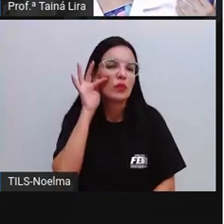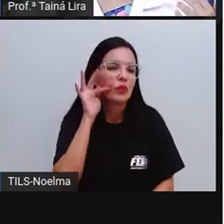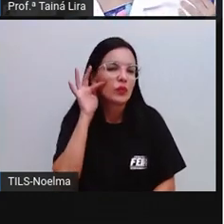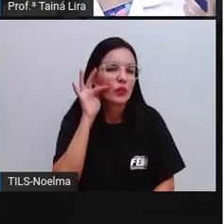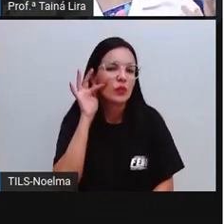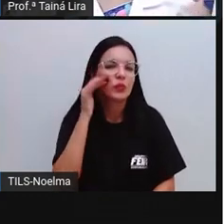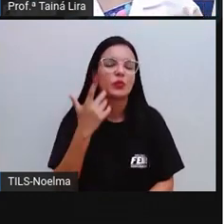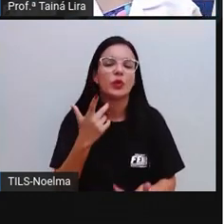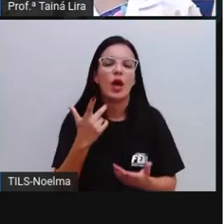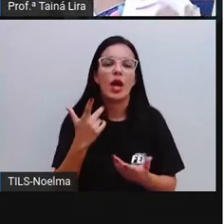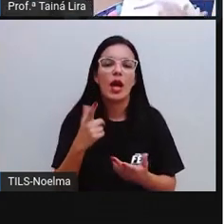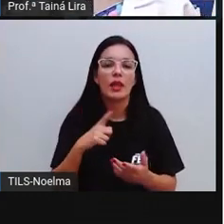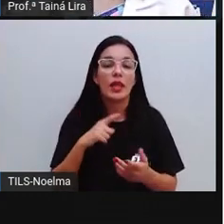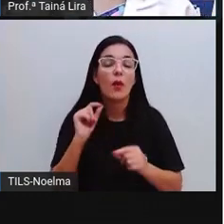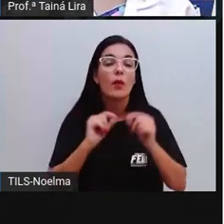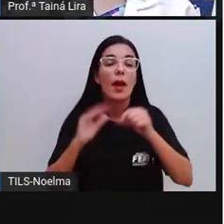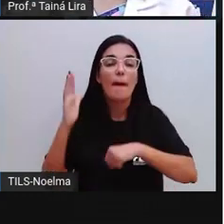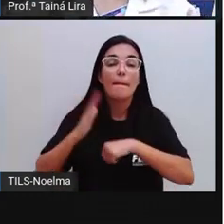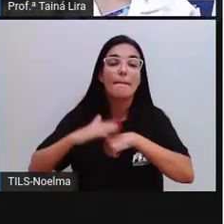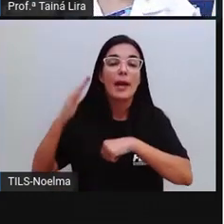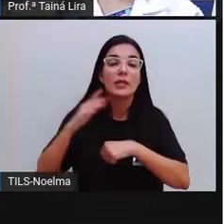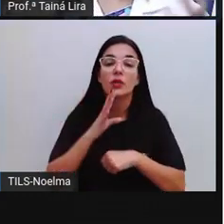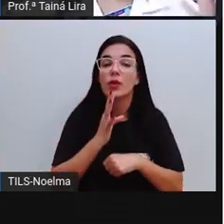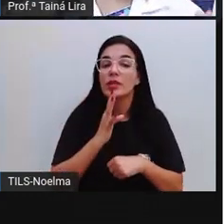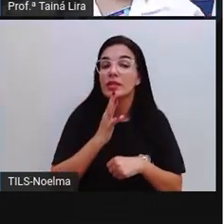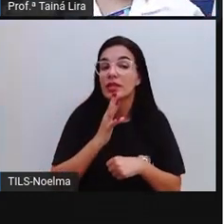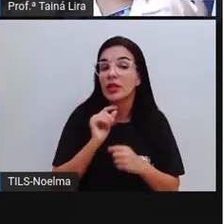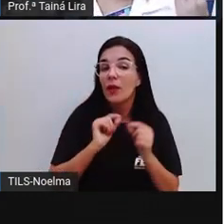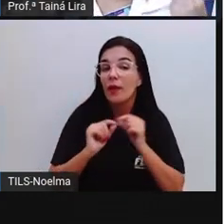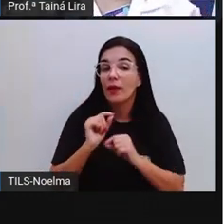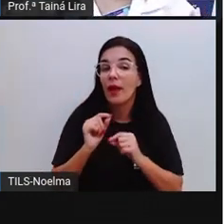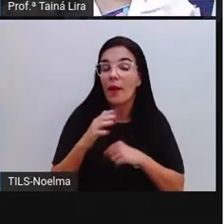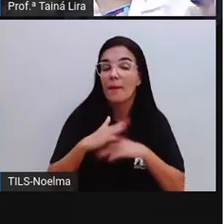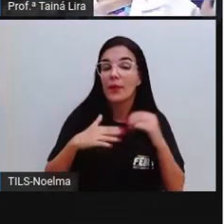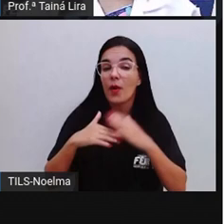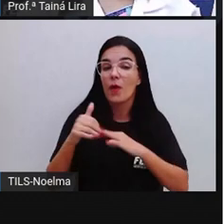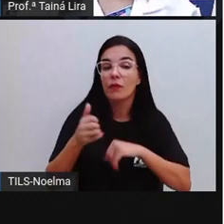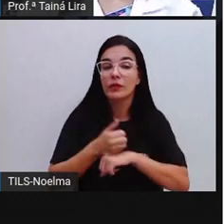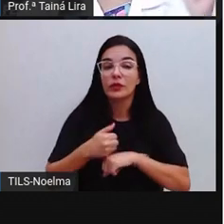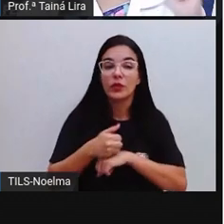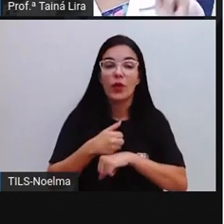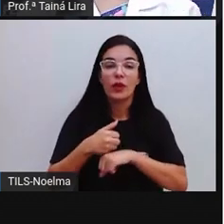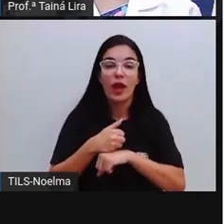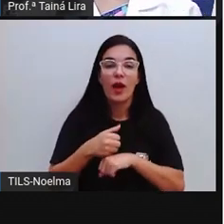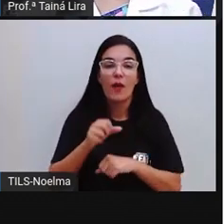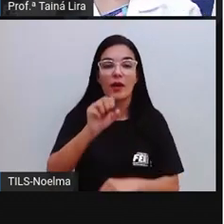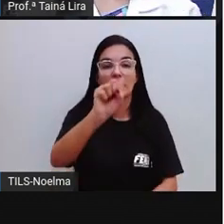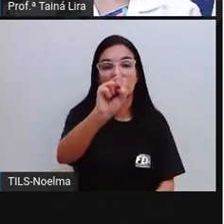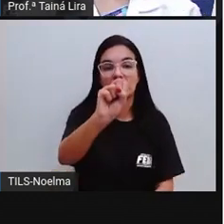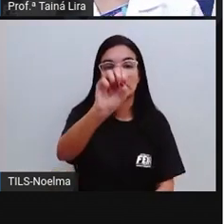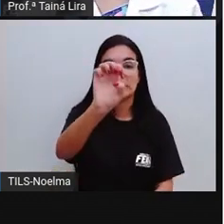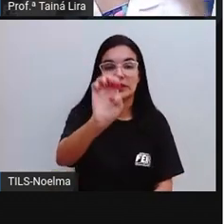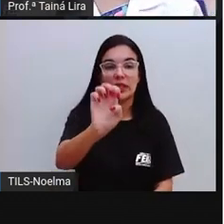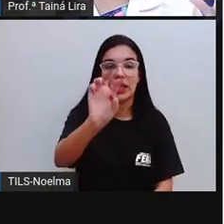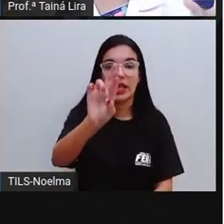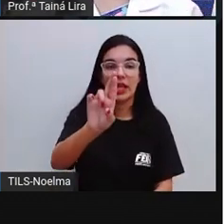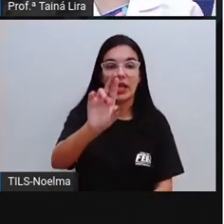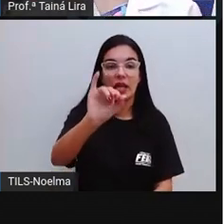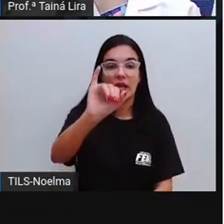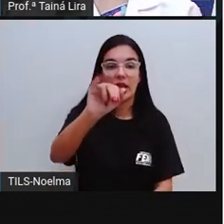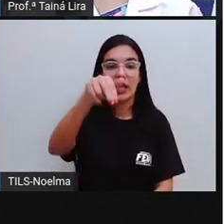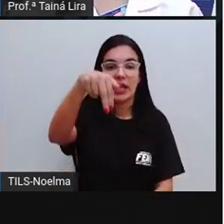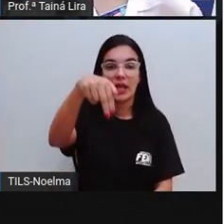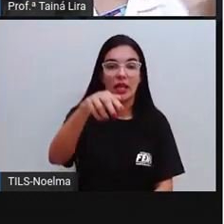profissional mais conhecido é o seringueiro, né, que vai explorar aí, como a Pró já falou, látex, que vem lá das seringueiras, mas